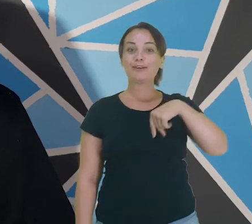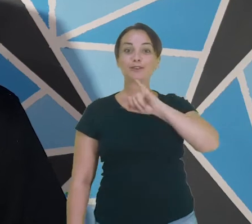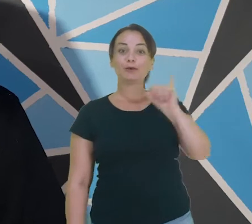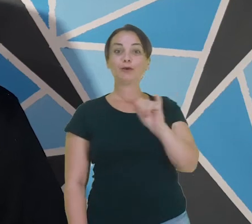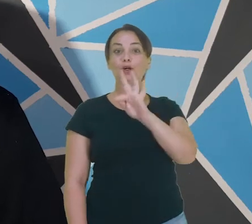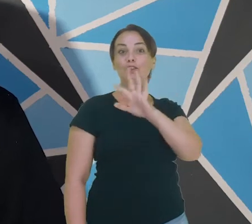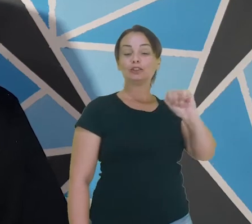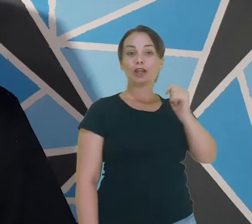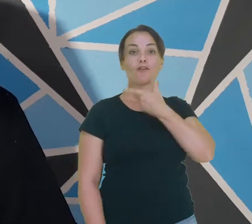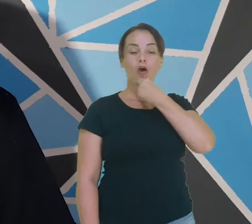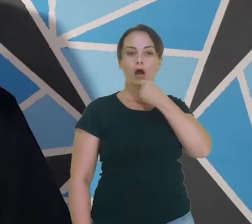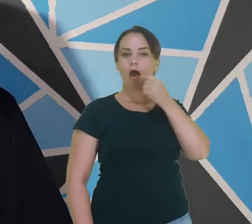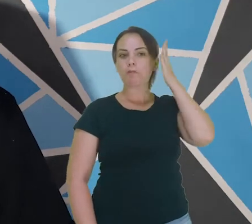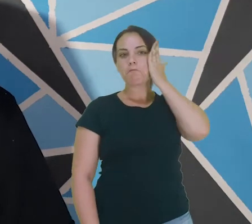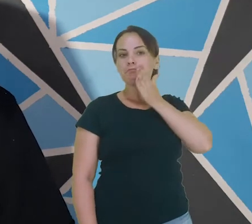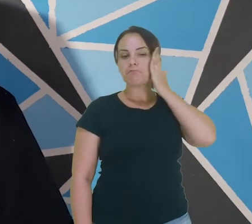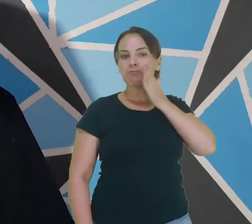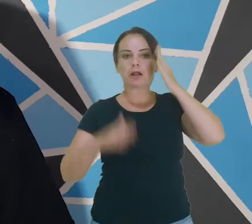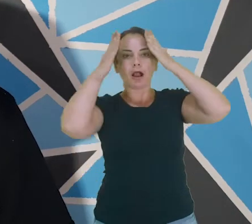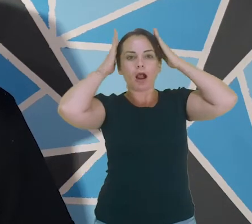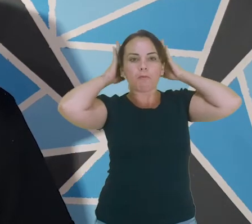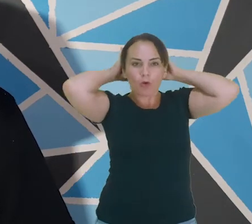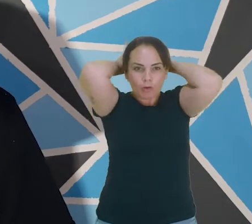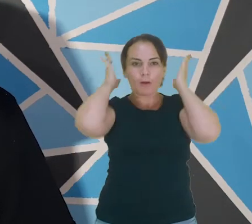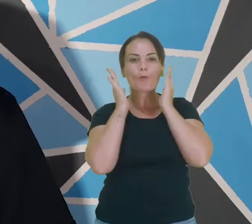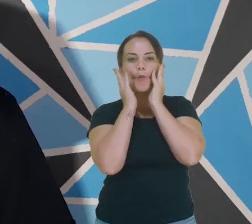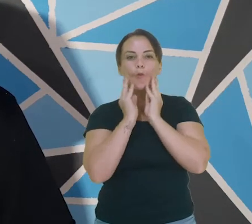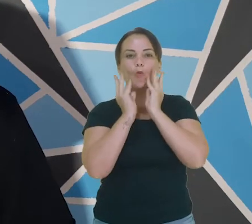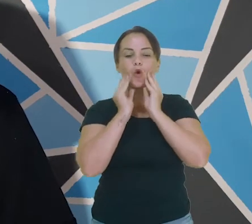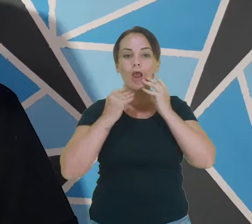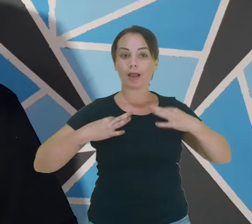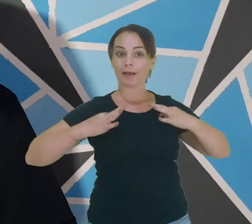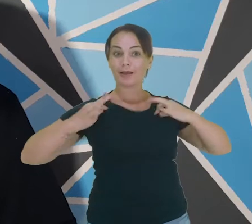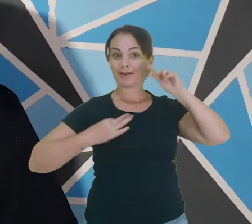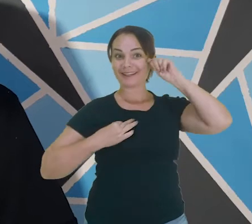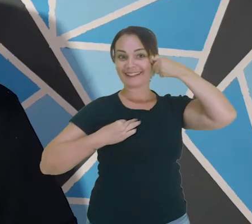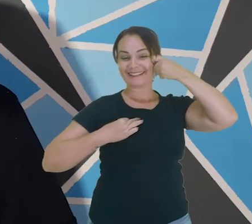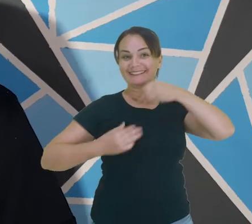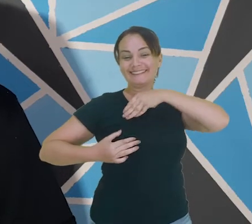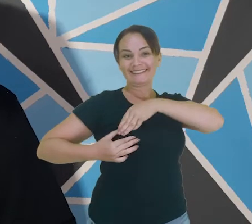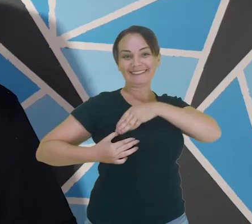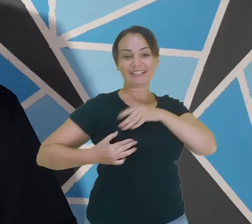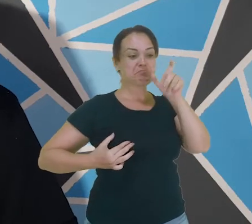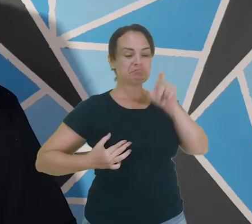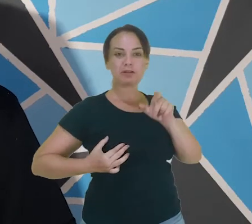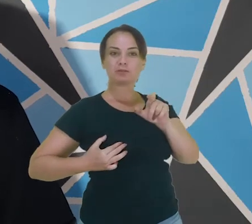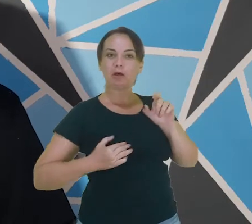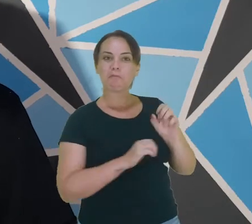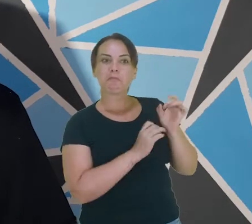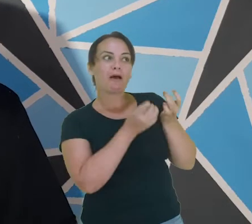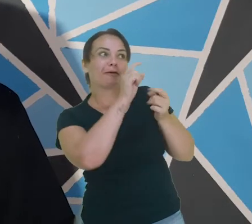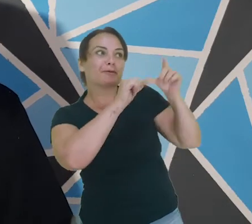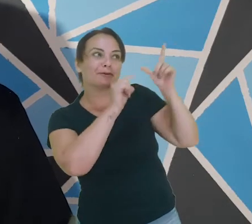Eu sou o Jeff, um homem branco, cabelo preto amarrado, uma barba preta bem baixinha, uma blusa preta com bolsinho preto e um personagem